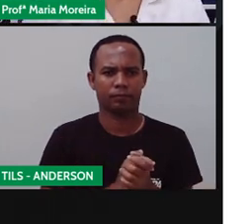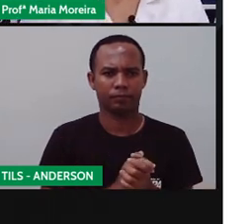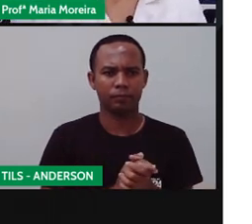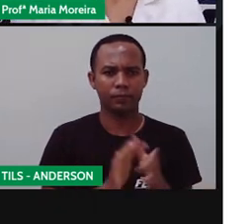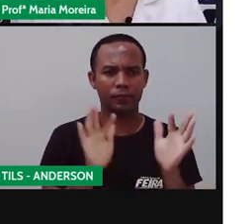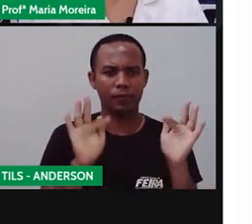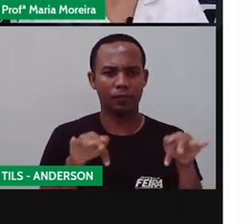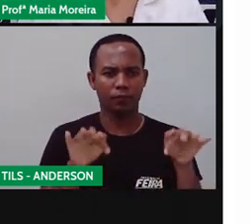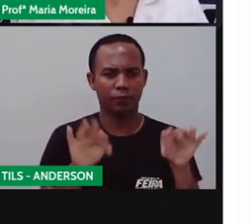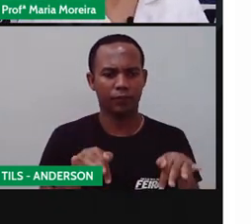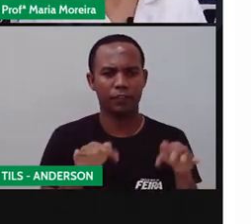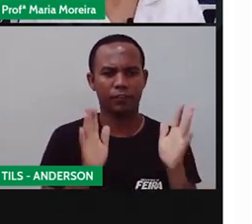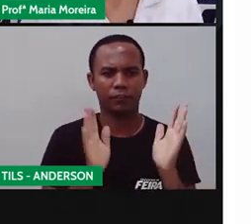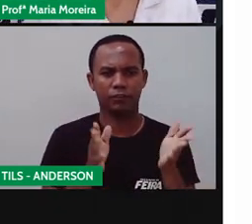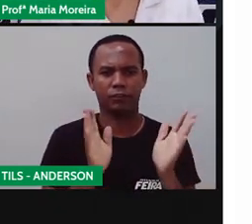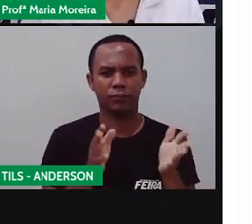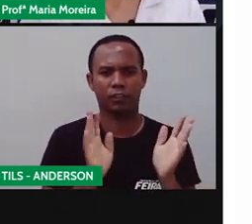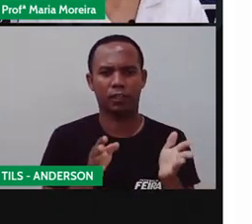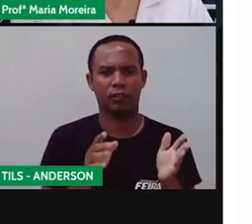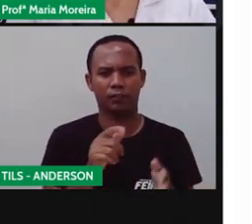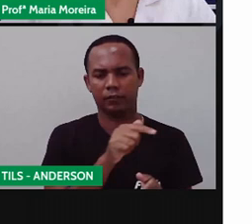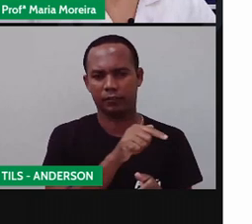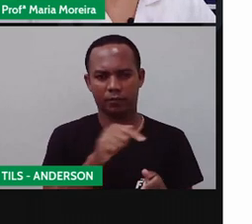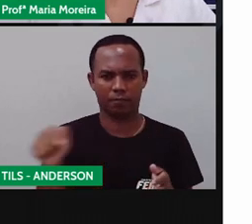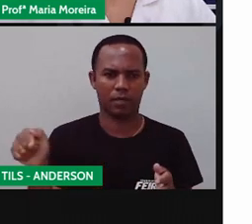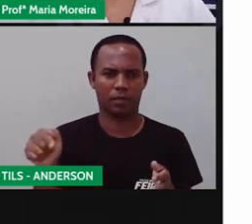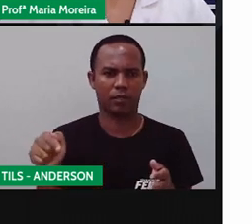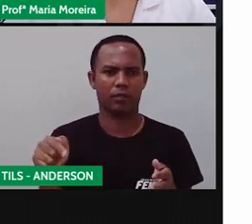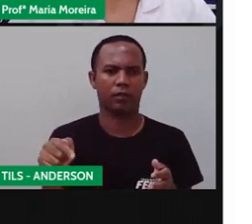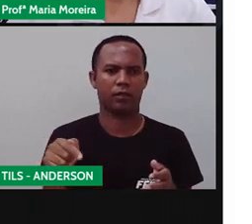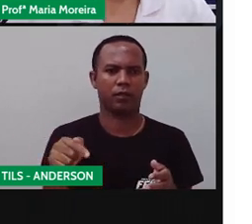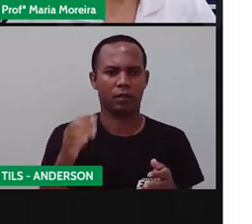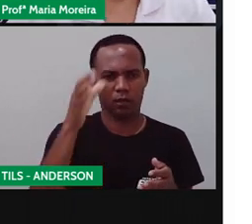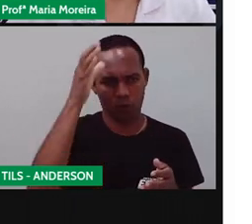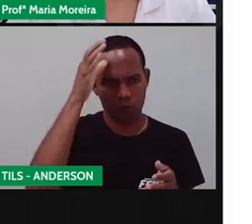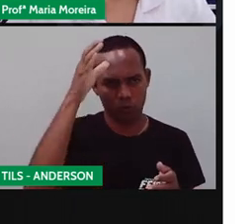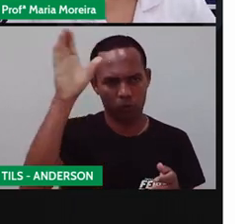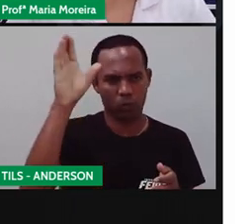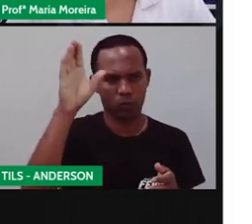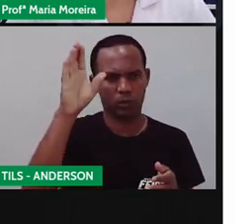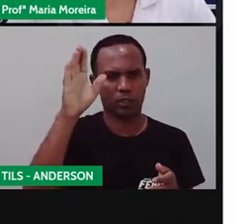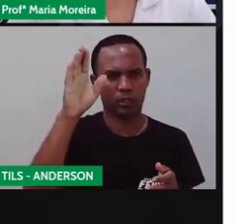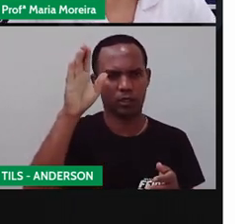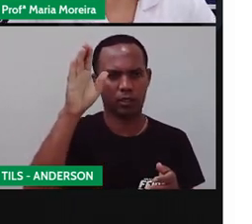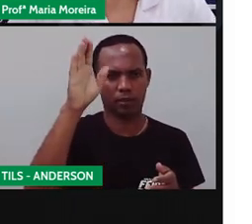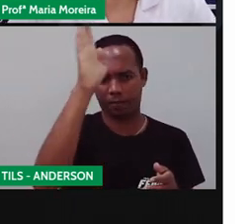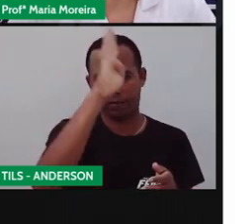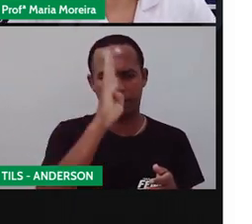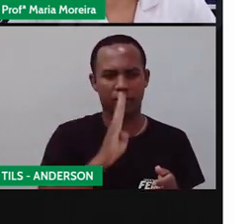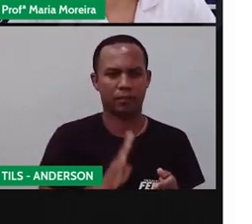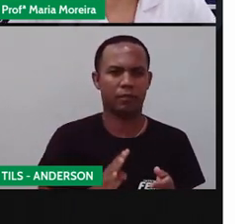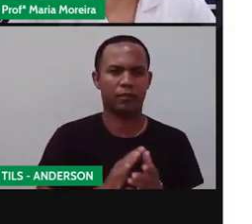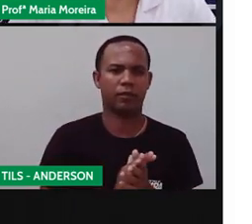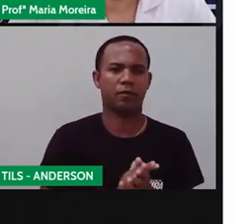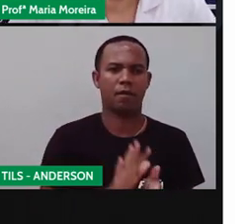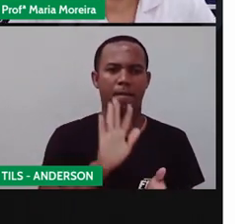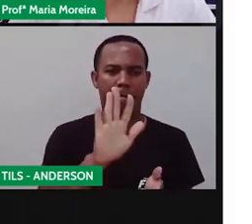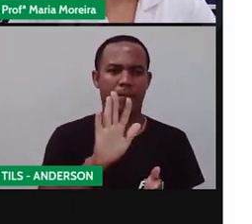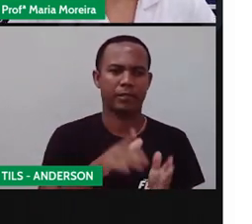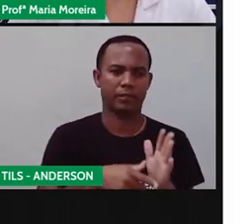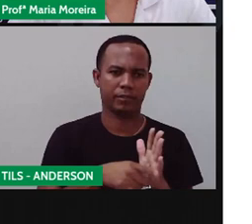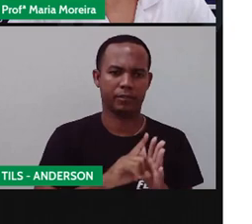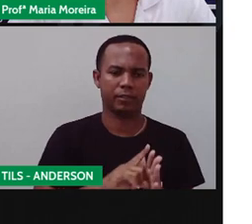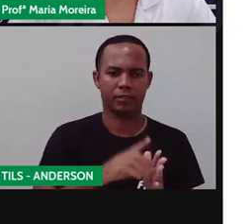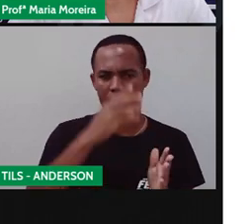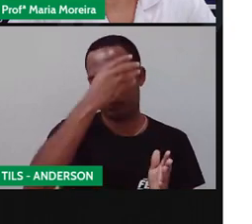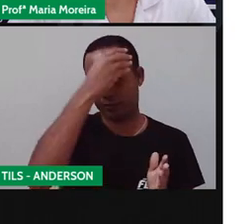Encerrando aqui, né, nossa aula, nossa semana de cultura afro-brasileira. Não esqueçam de lavar a mão.